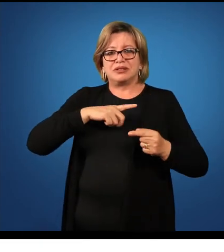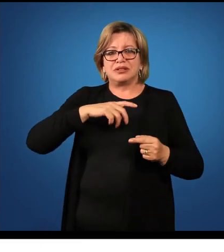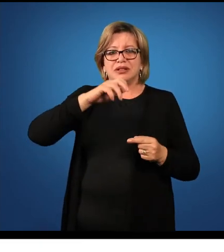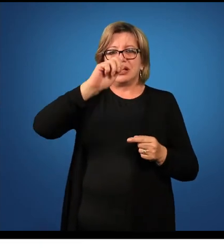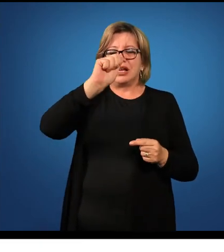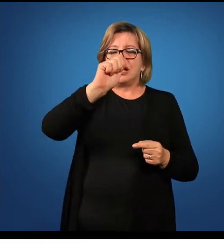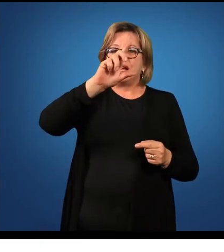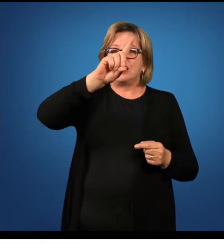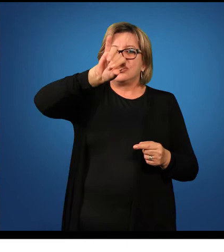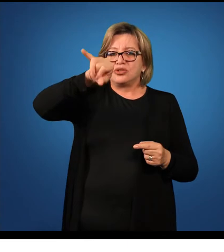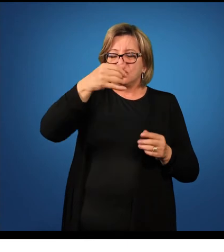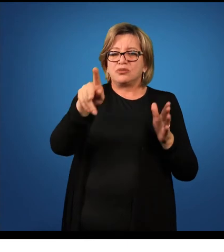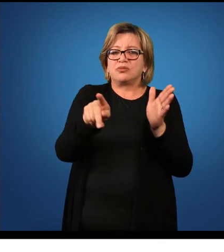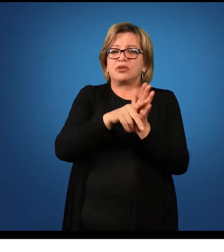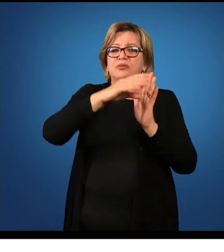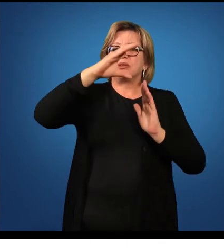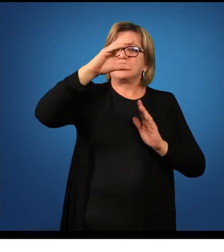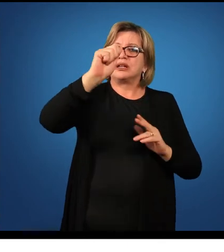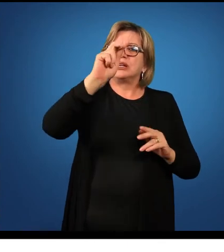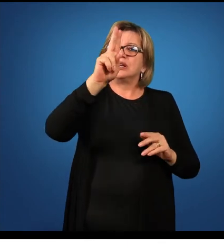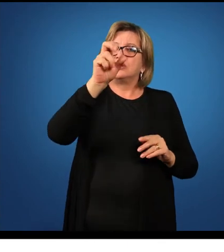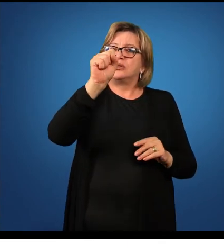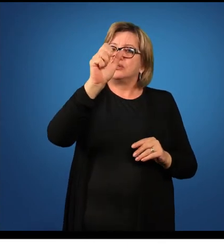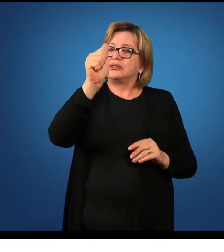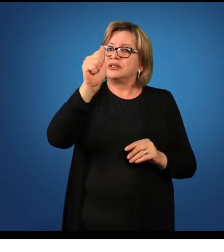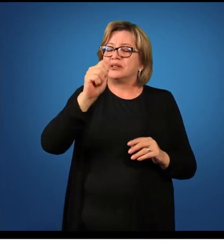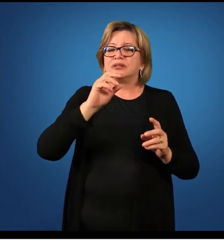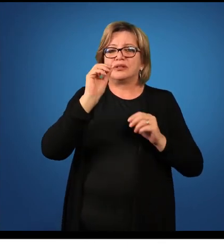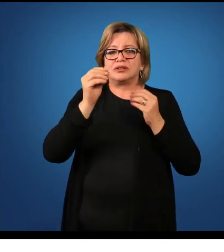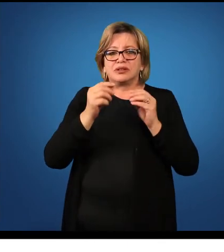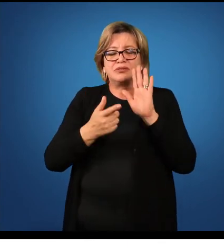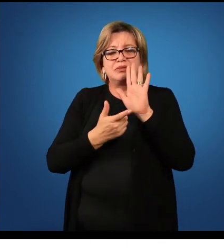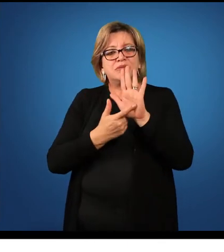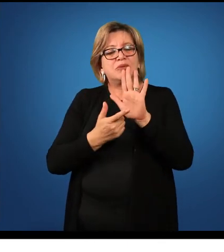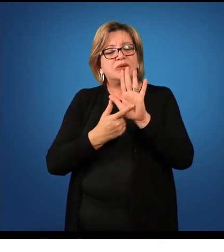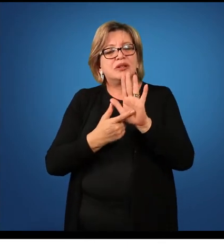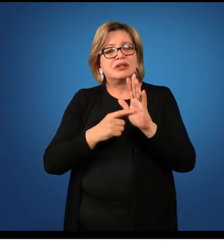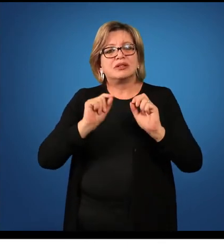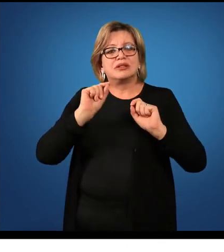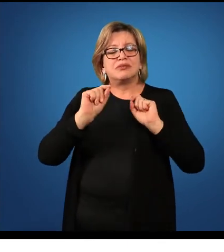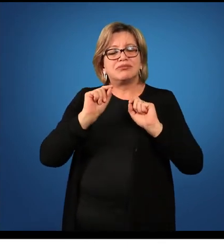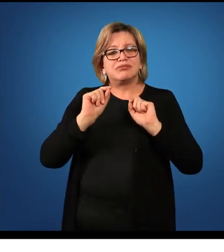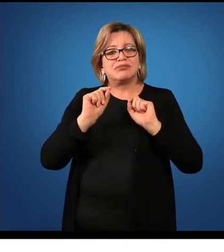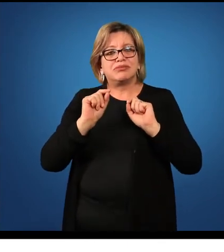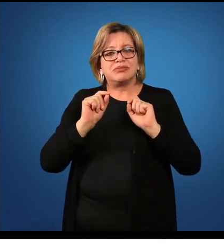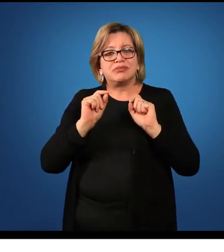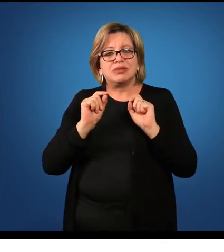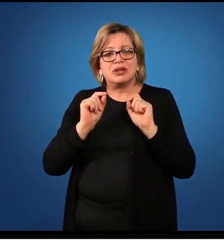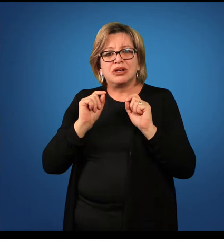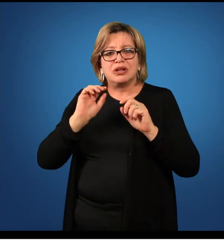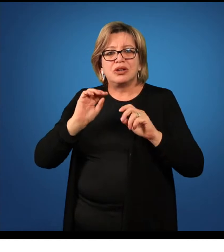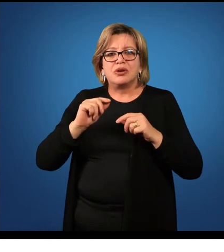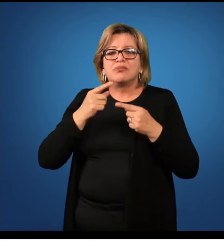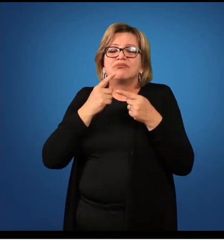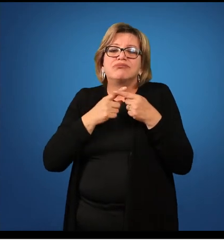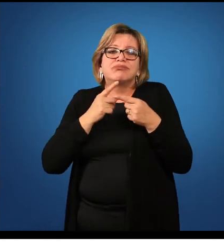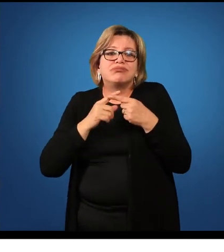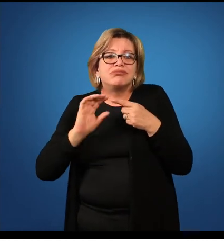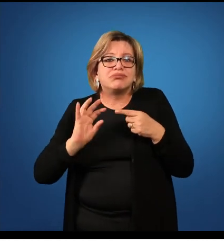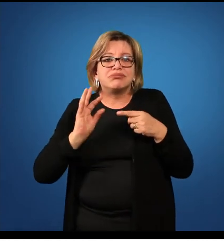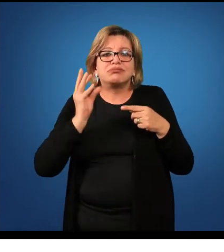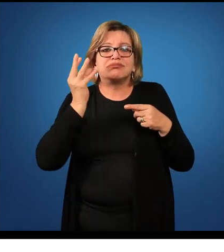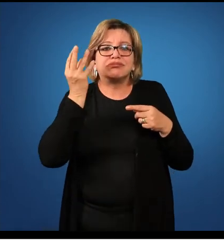causa. O adjunto adverbial de causa indica o motivo, a razão